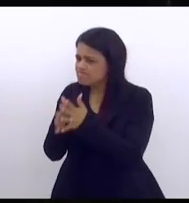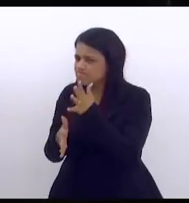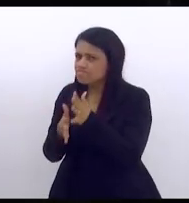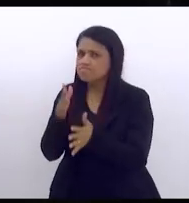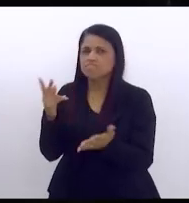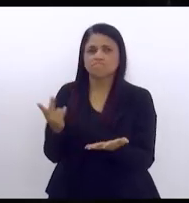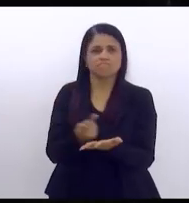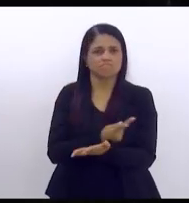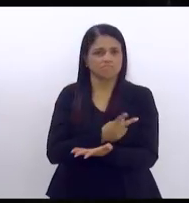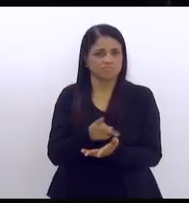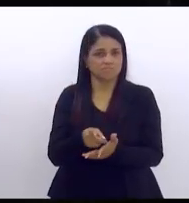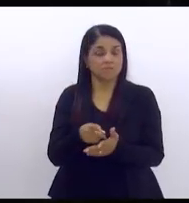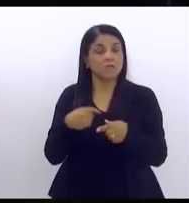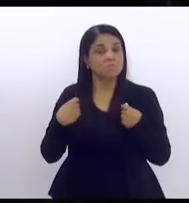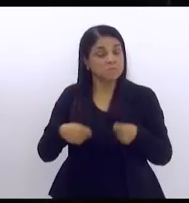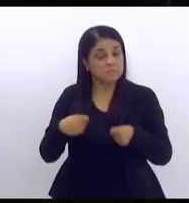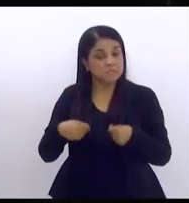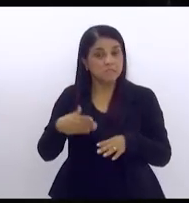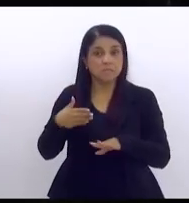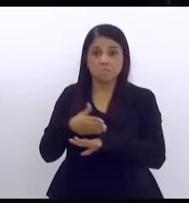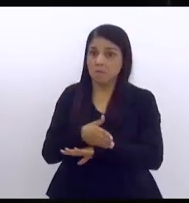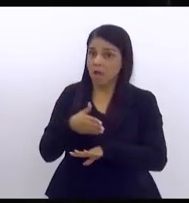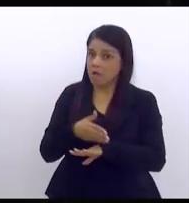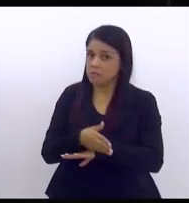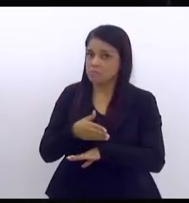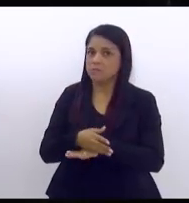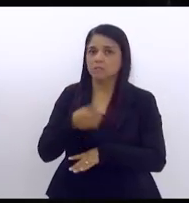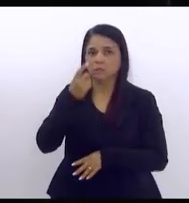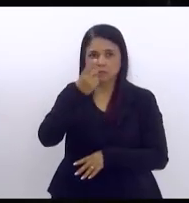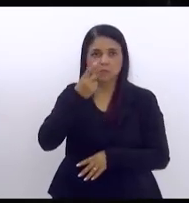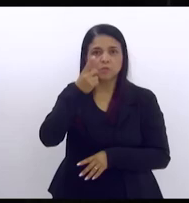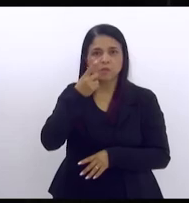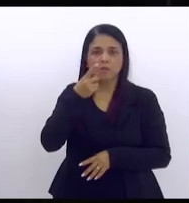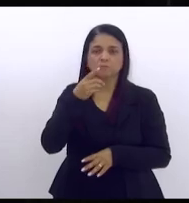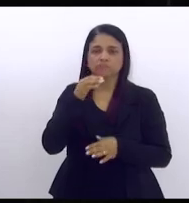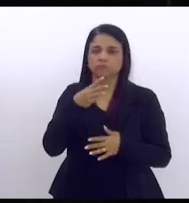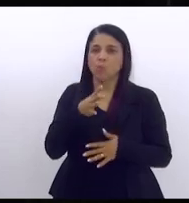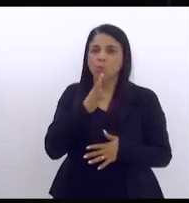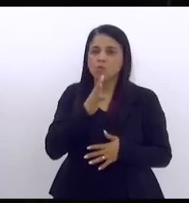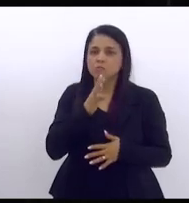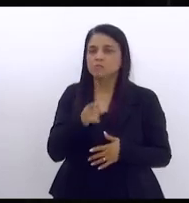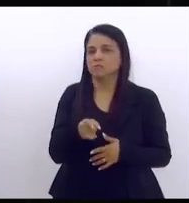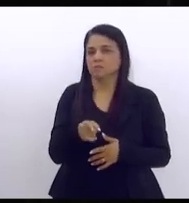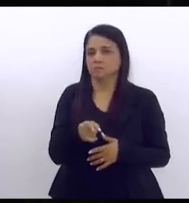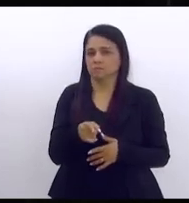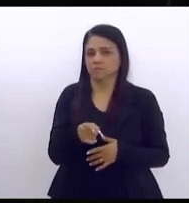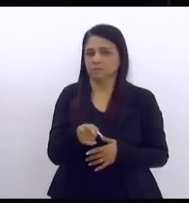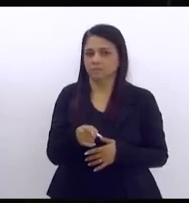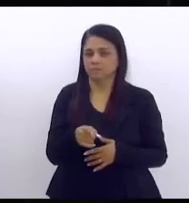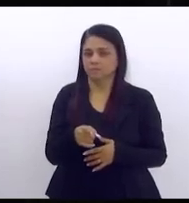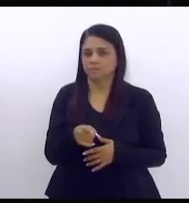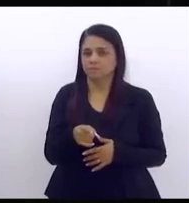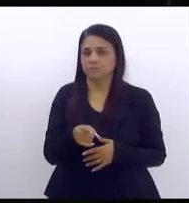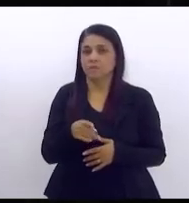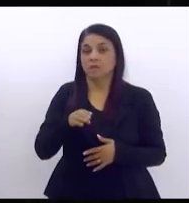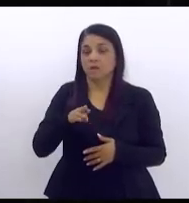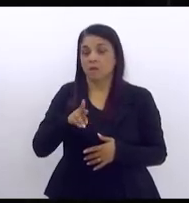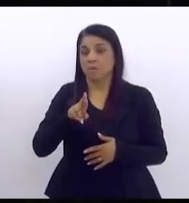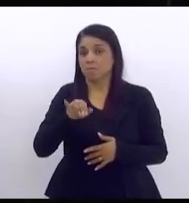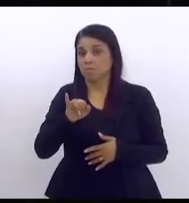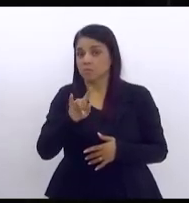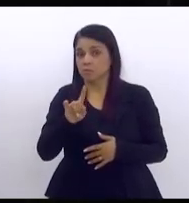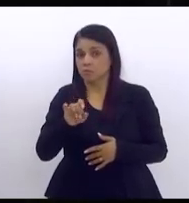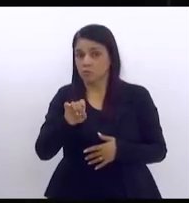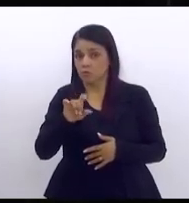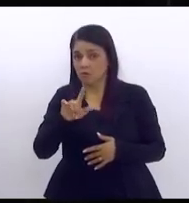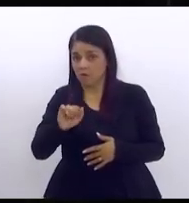a participação de fato disso obras como Brizola deixou